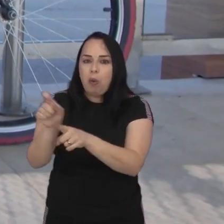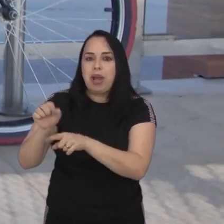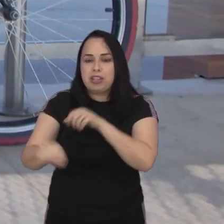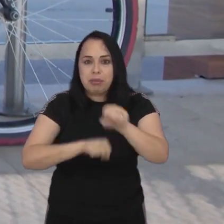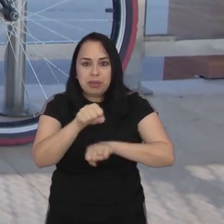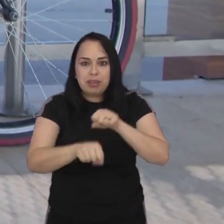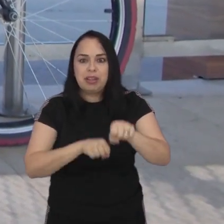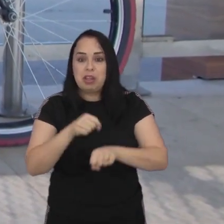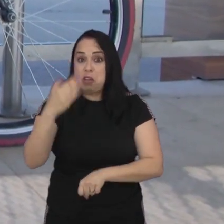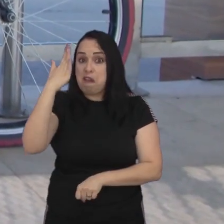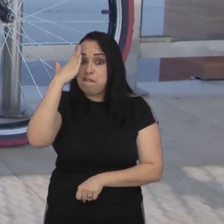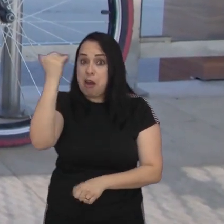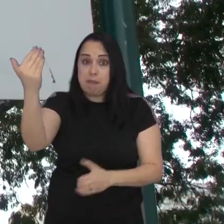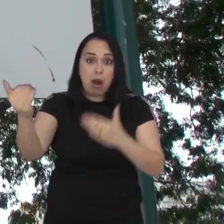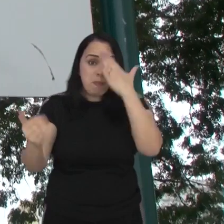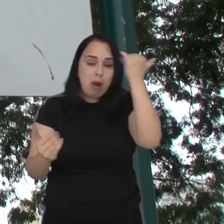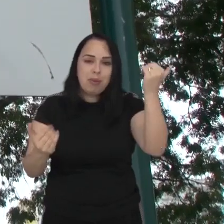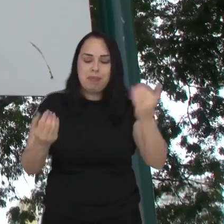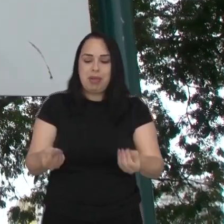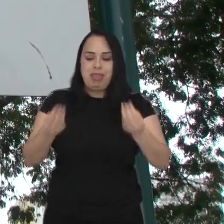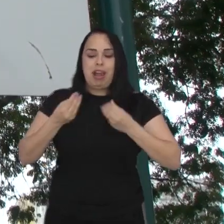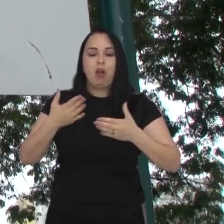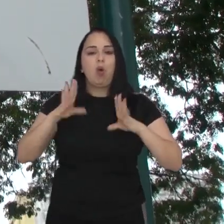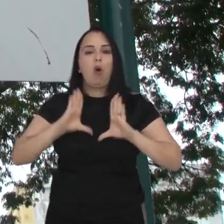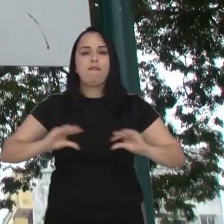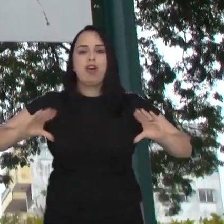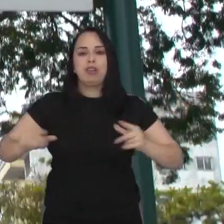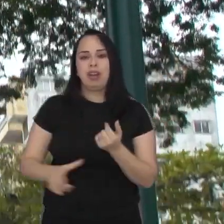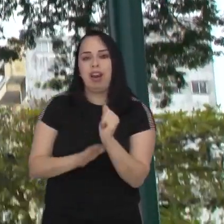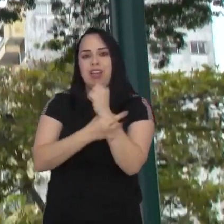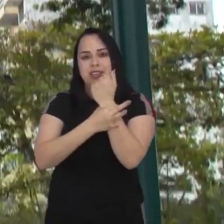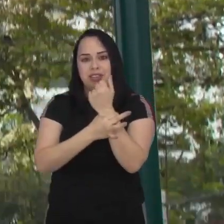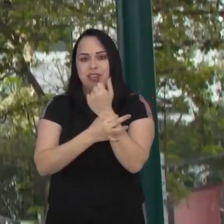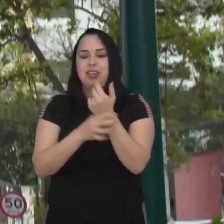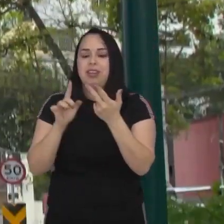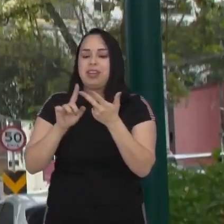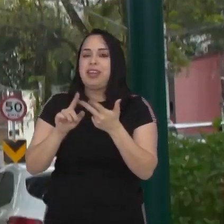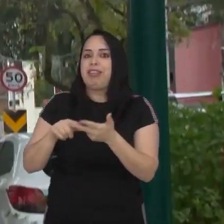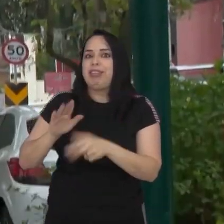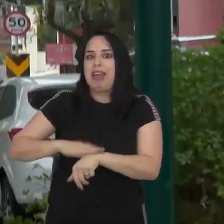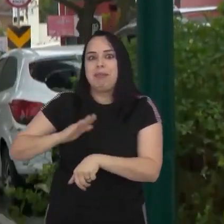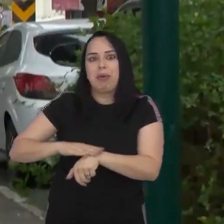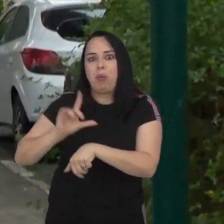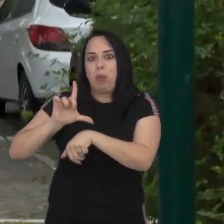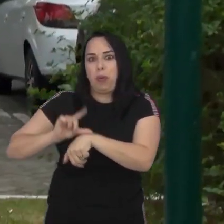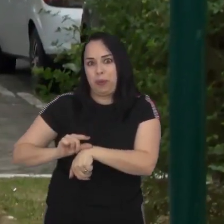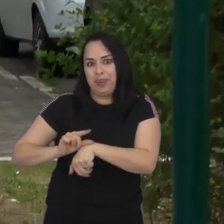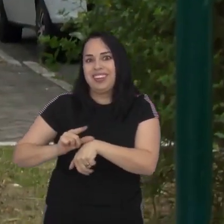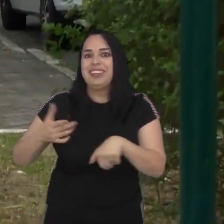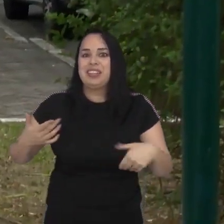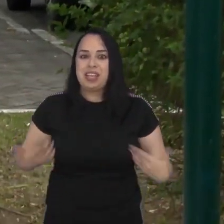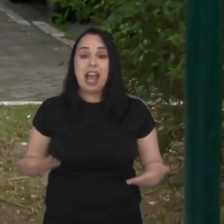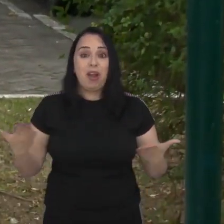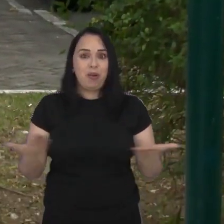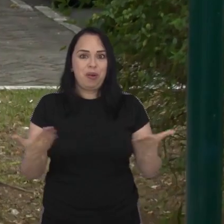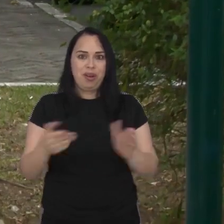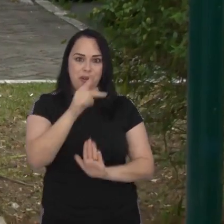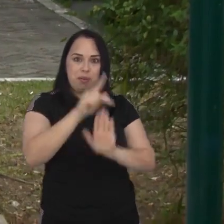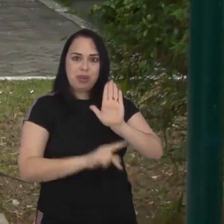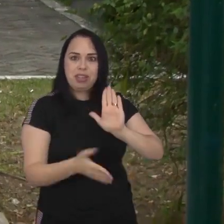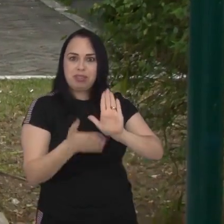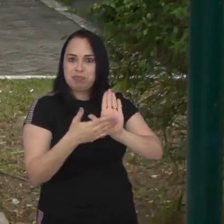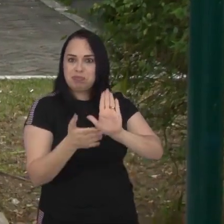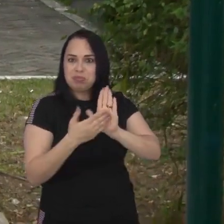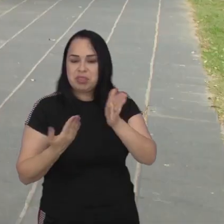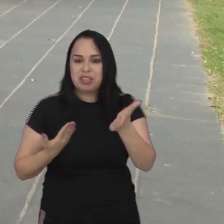as razões para tamanha popularidade estão conforto logística segurança e economia de tempo e dinheiro agora com a